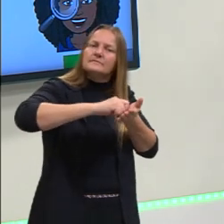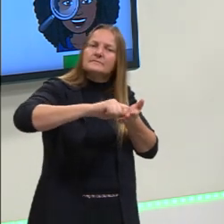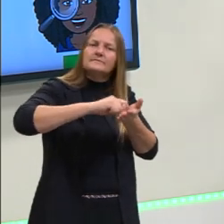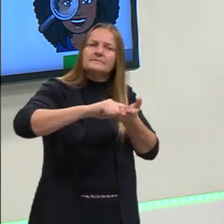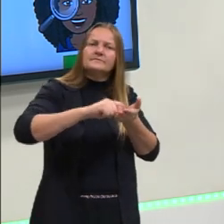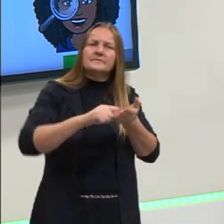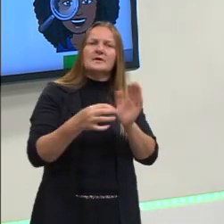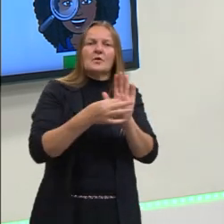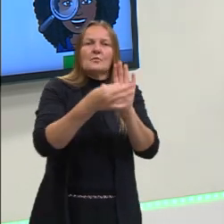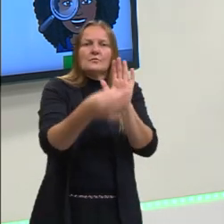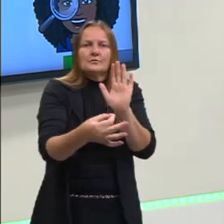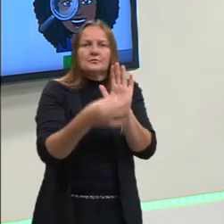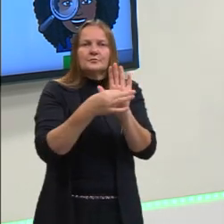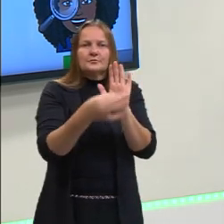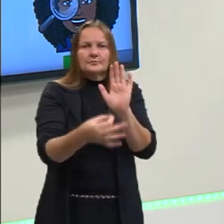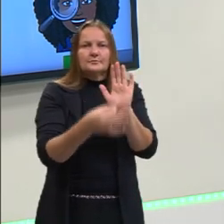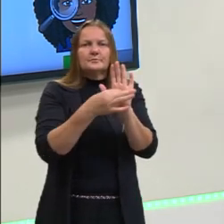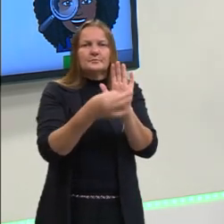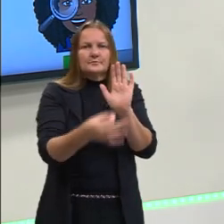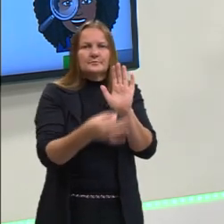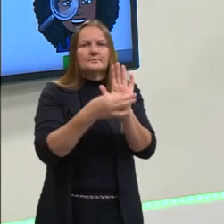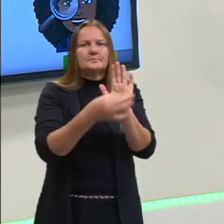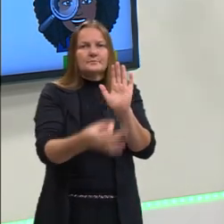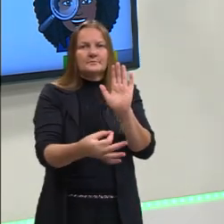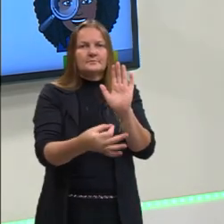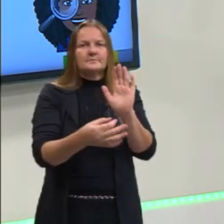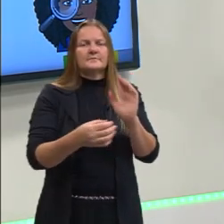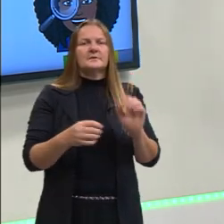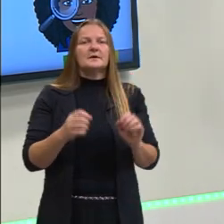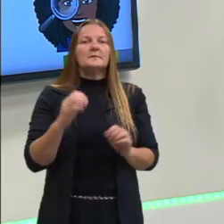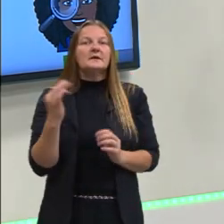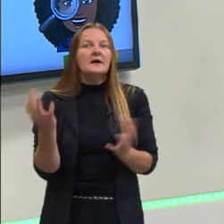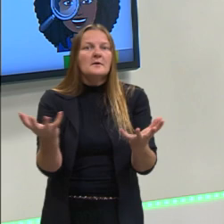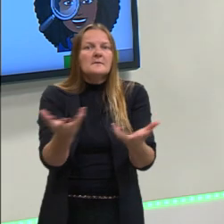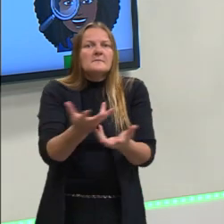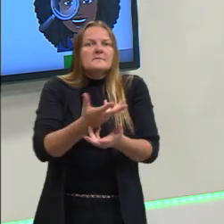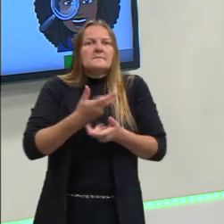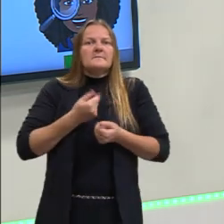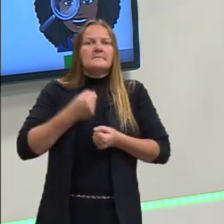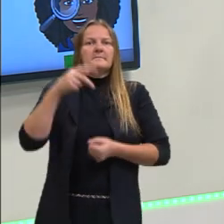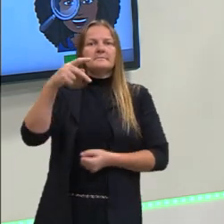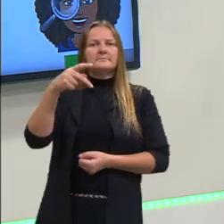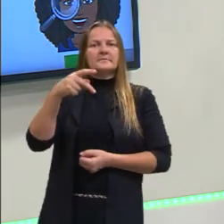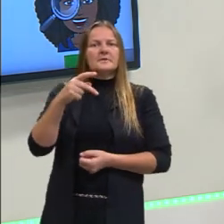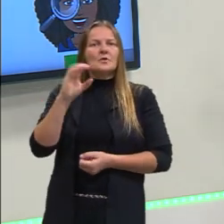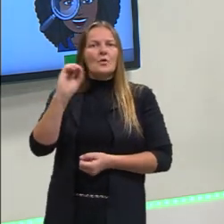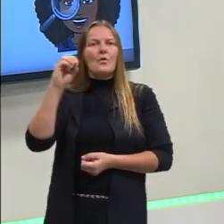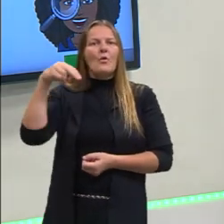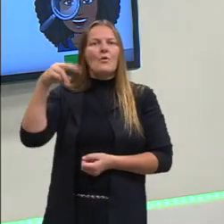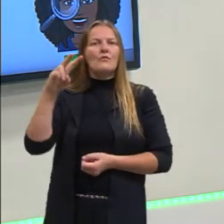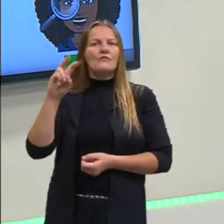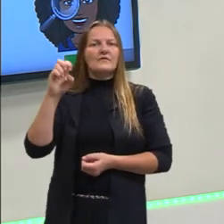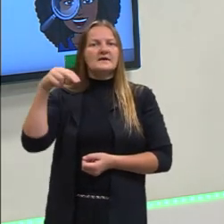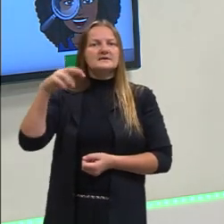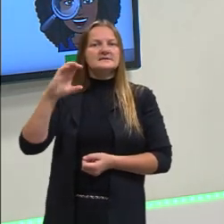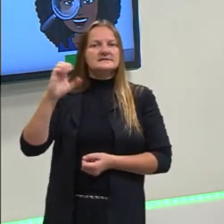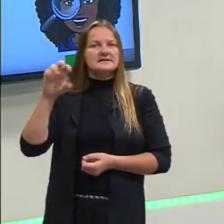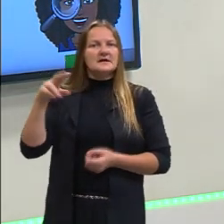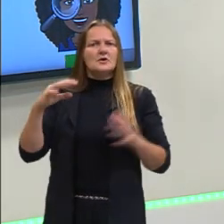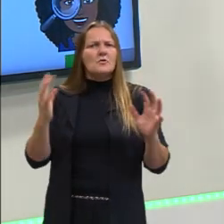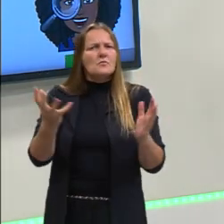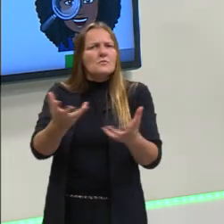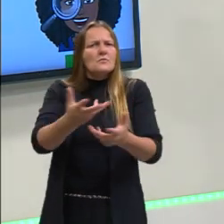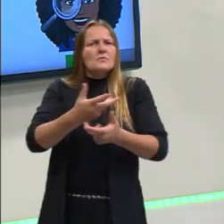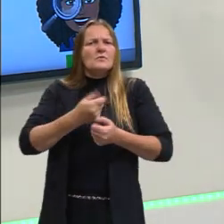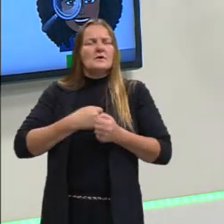argumentativa, tentando convencer o outro, na argumentação você traz a tua opinião, ou